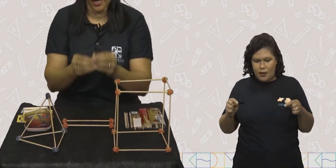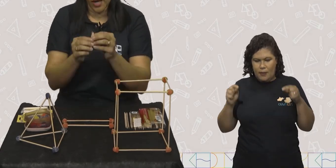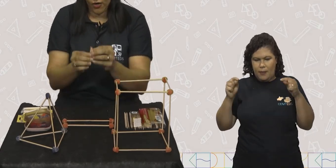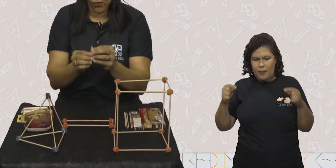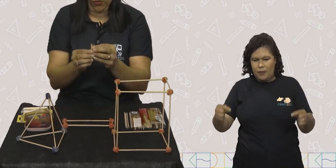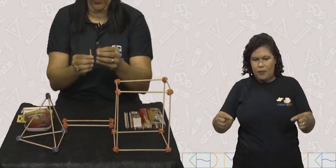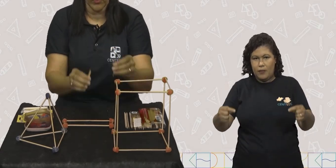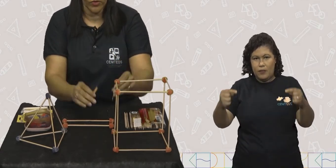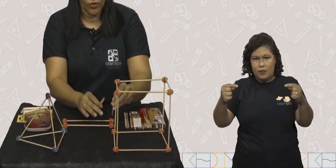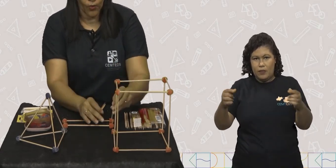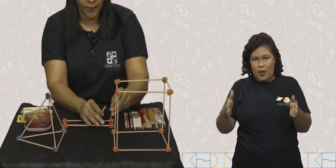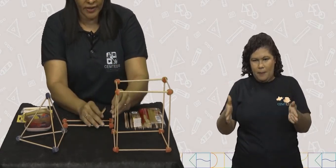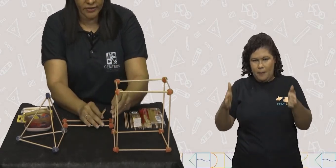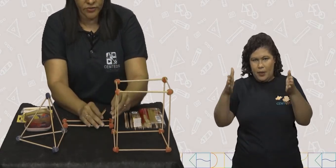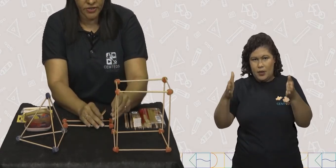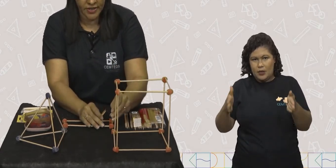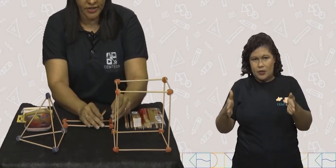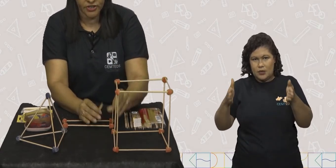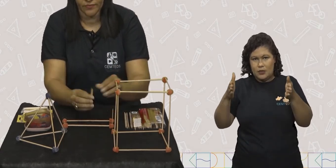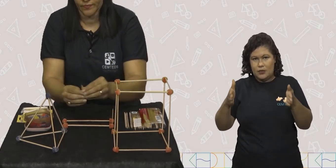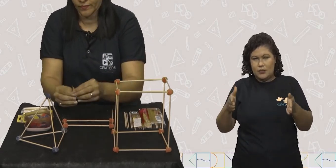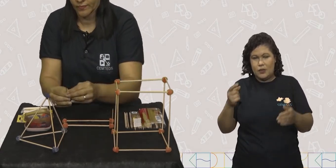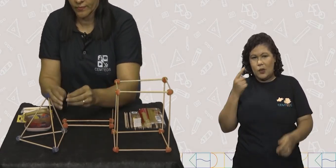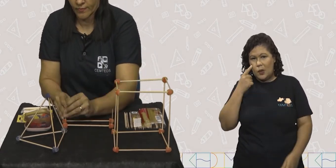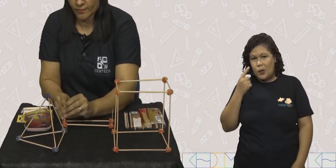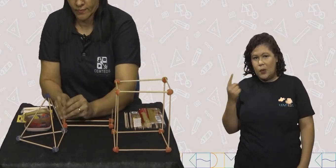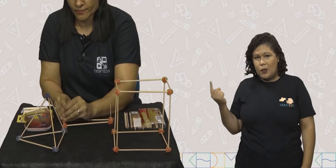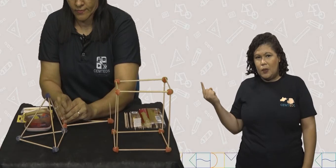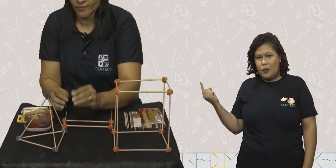retangular com o palito de dente.